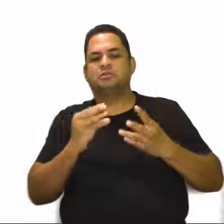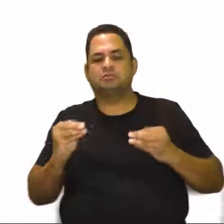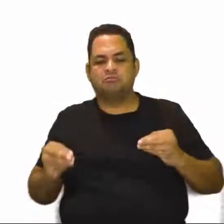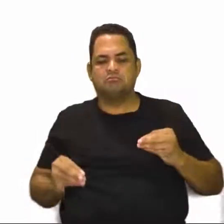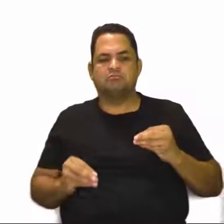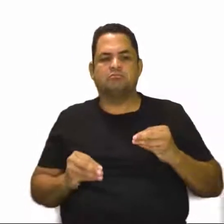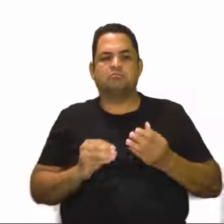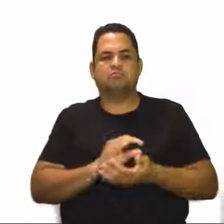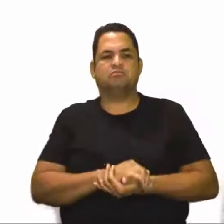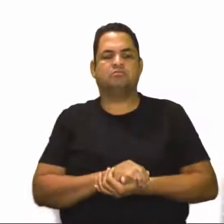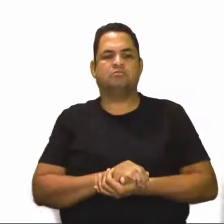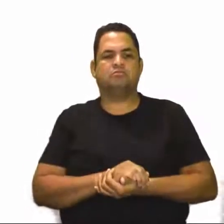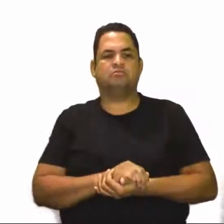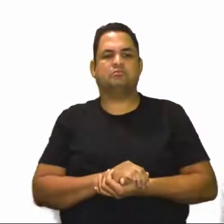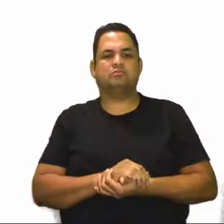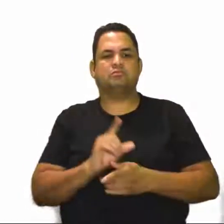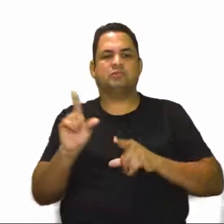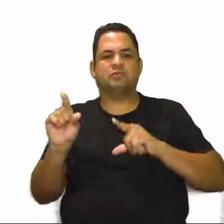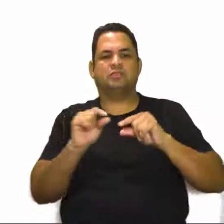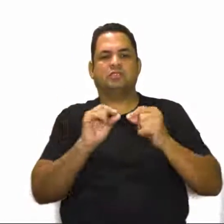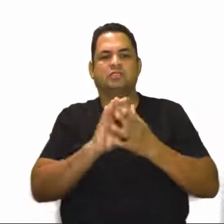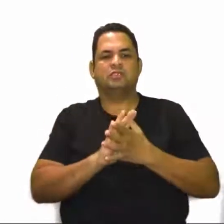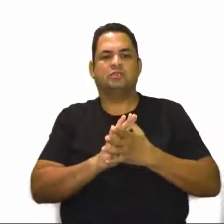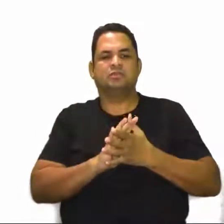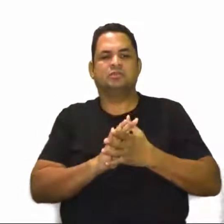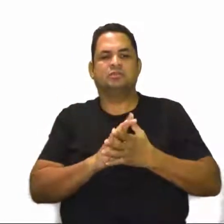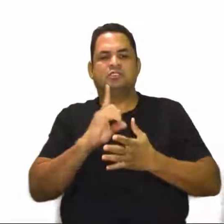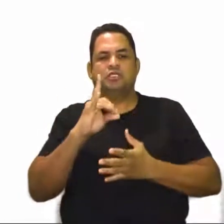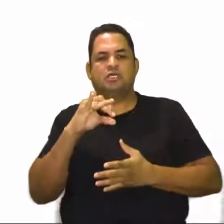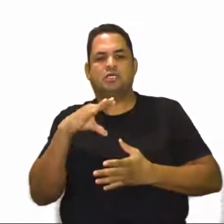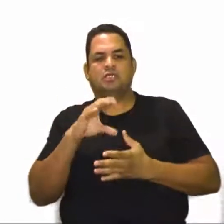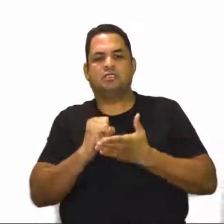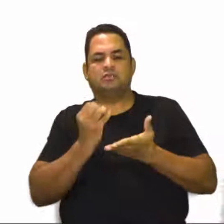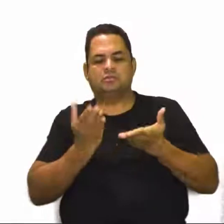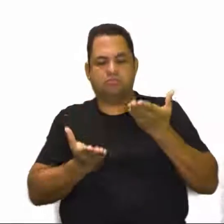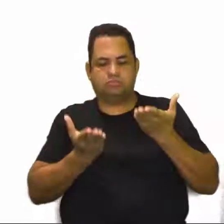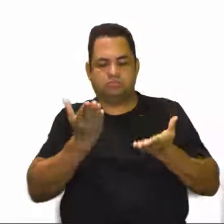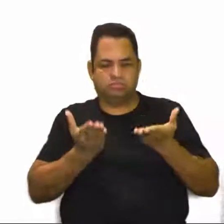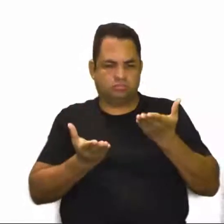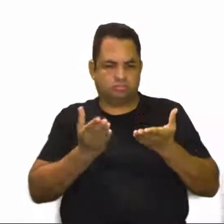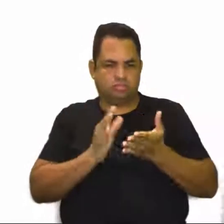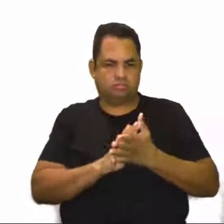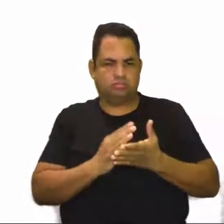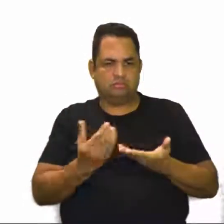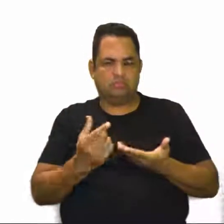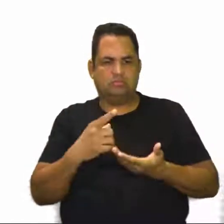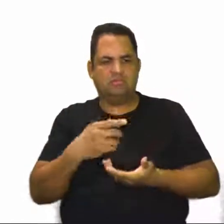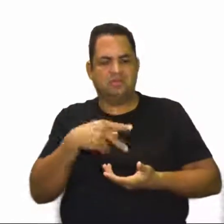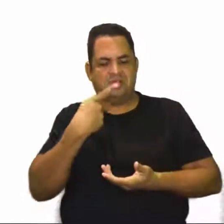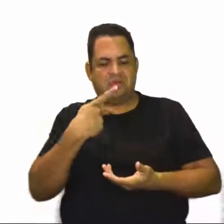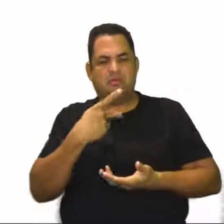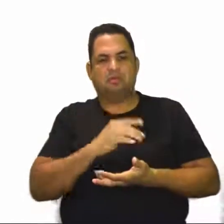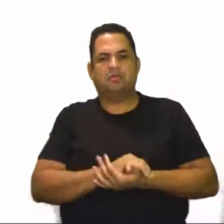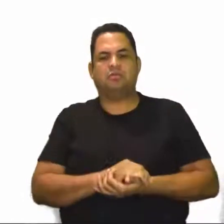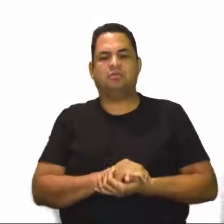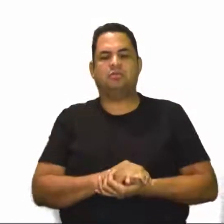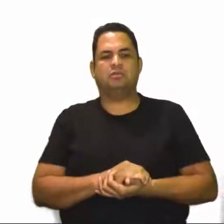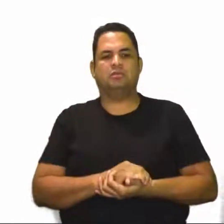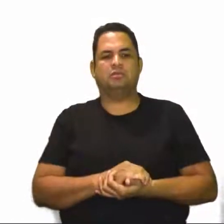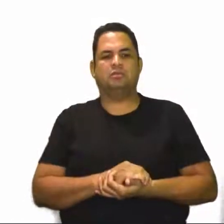abordou? Opção por dietas balanceadas, o texto trouxe a opção por dietas, professora?